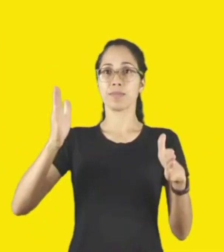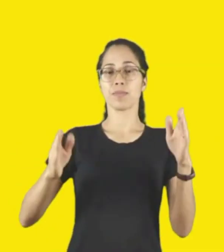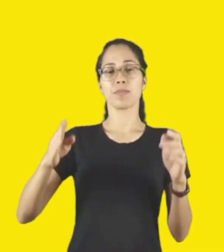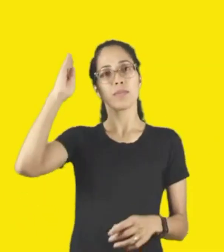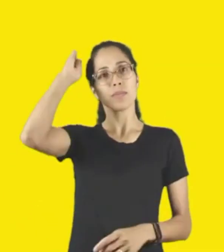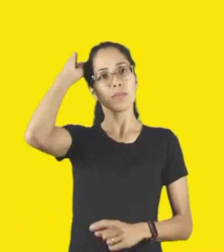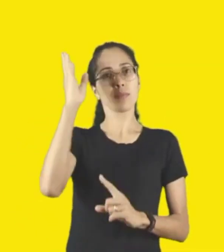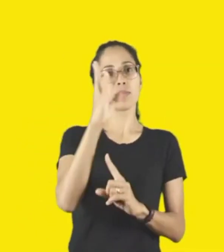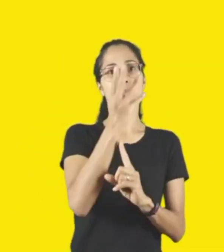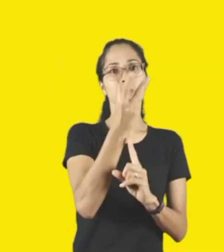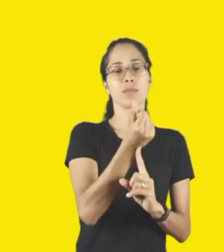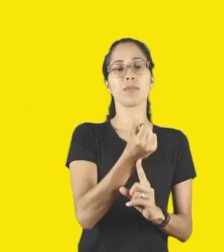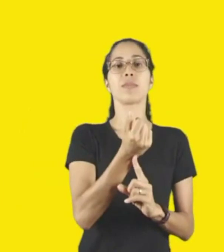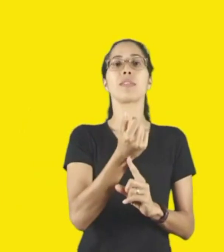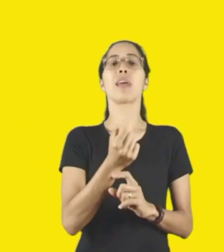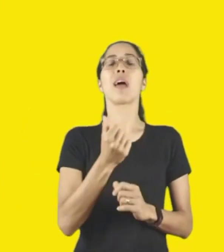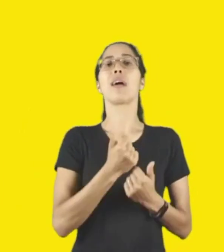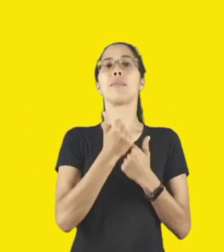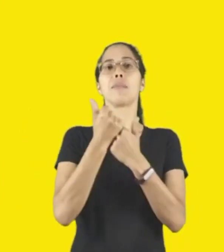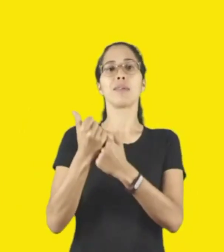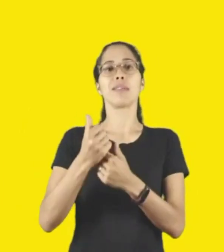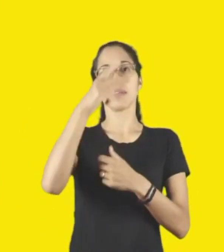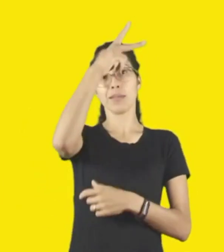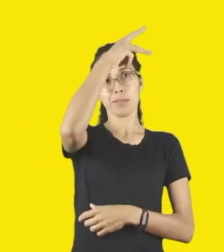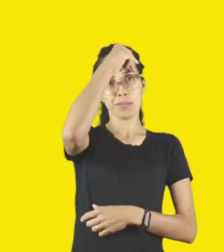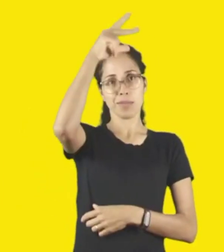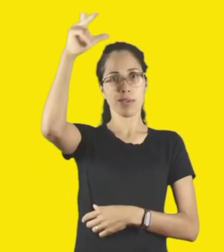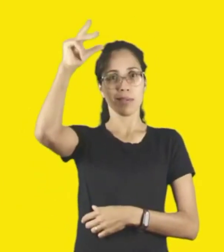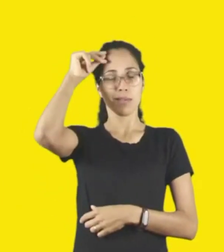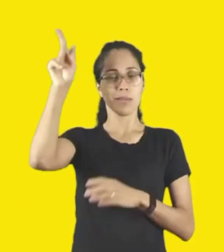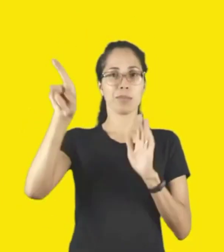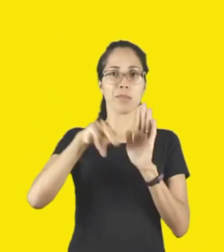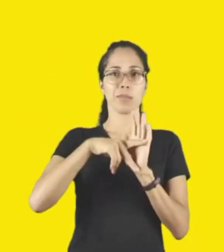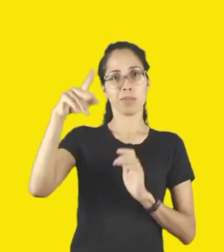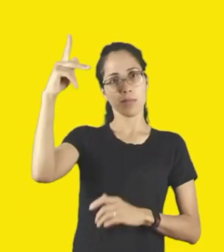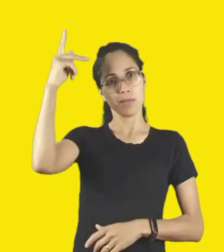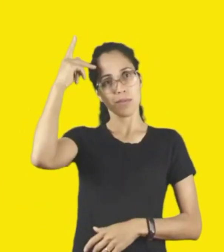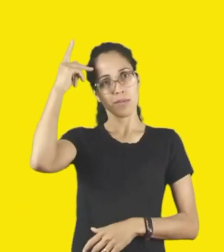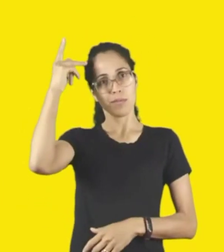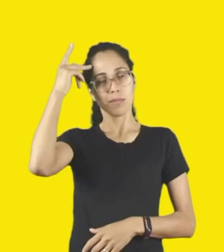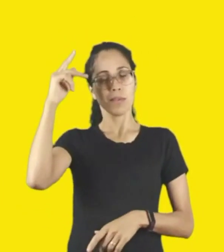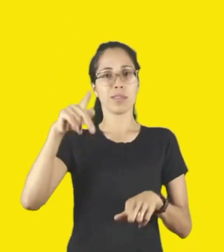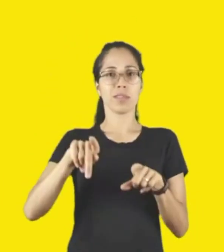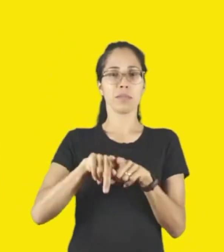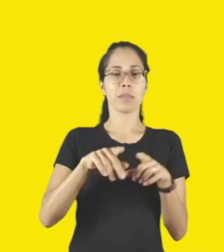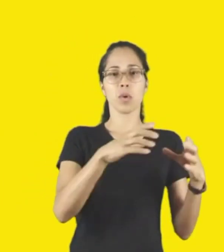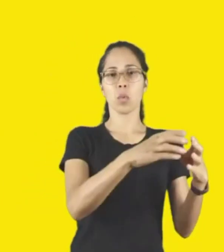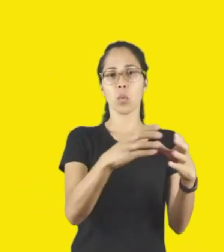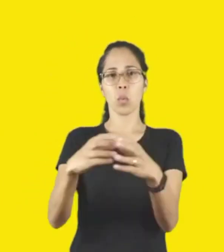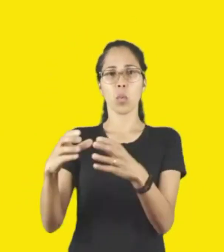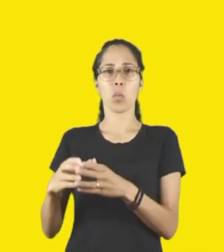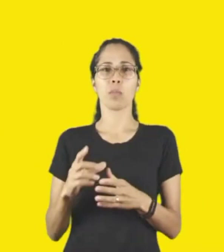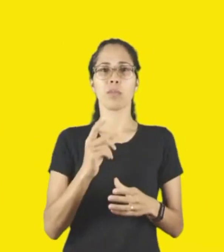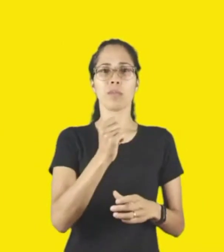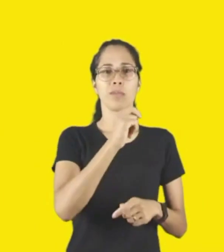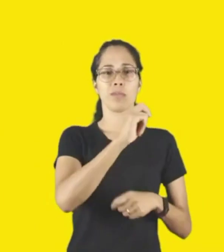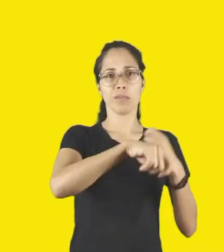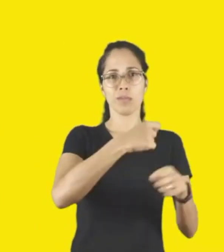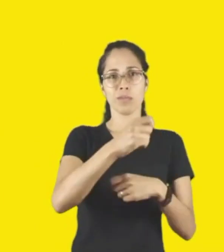por prefeituras de municípios do Estado de São Paulo e de sindicatos do comércio, serviços e turismo locais.